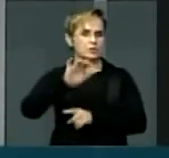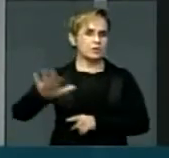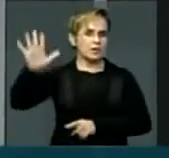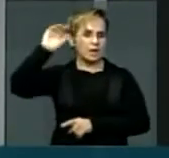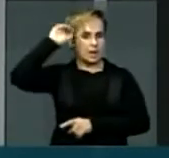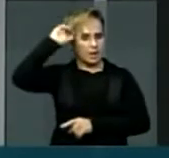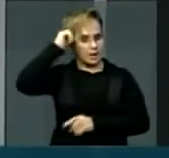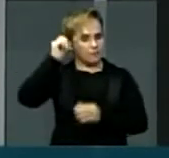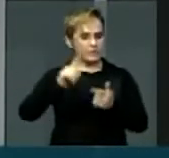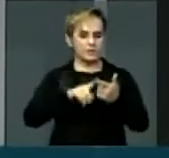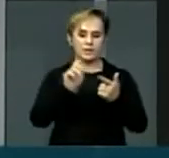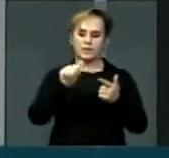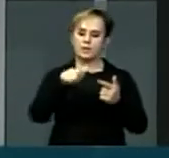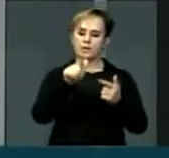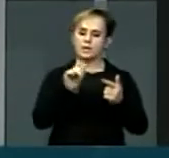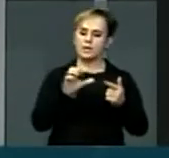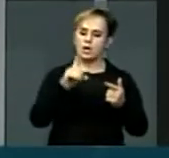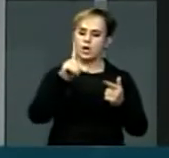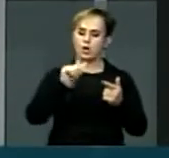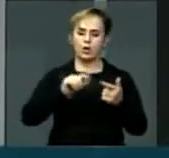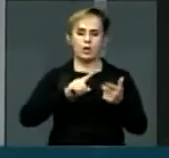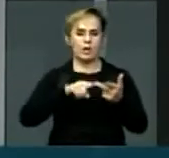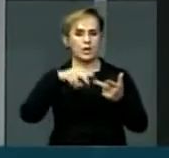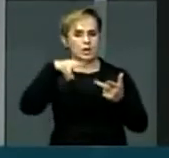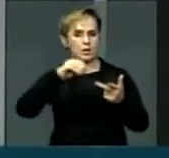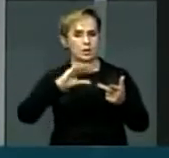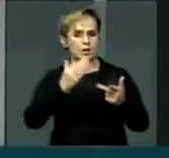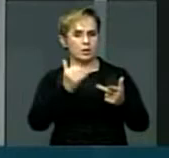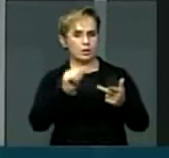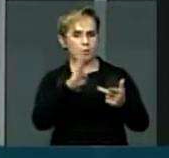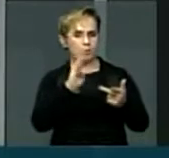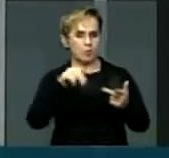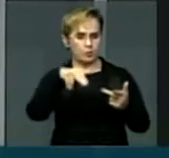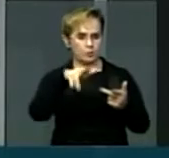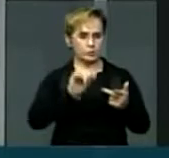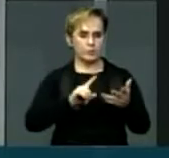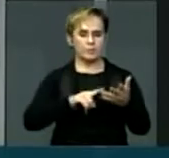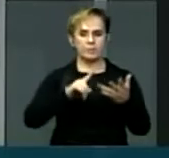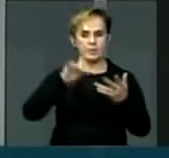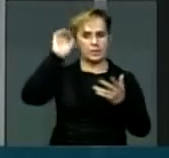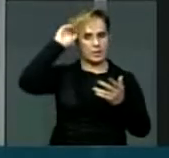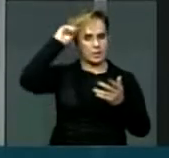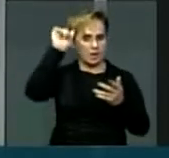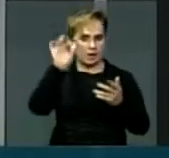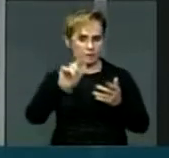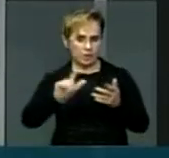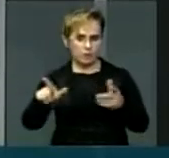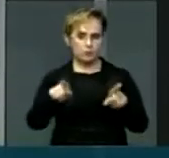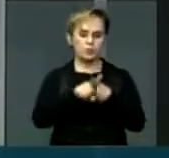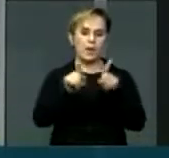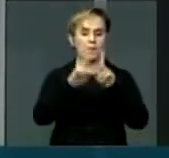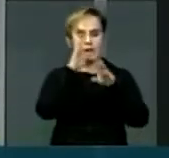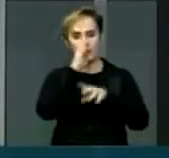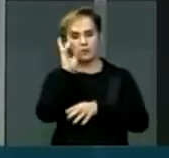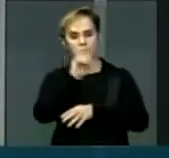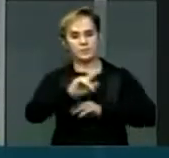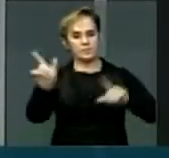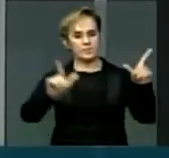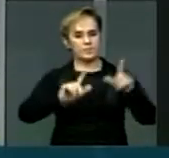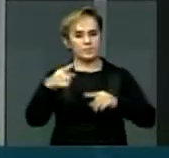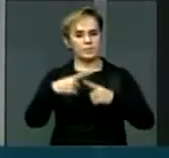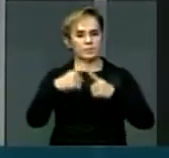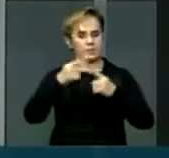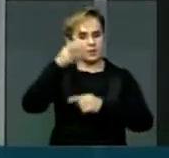Moçambique e a África do Sul também tiveram o prazer de acompanhar o nosso São João, já que o Maranhão